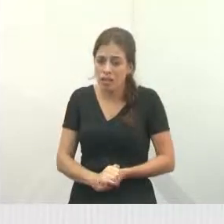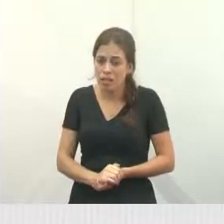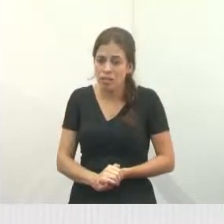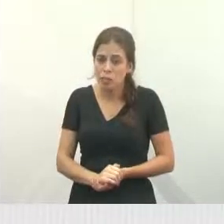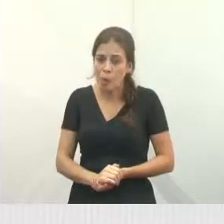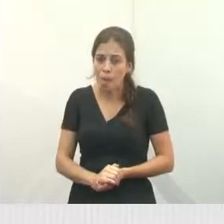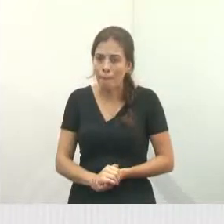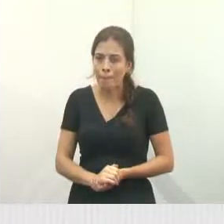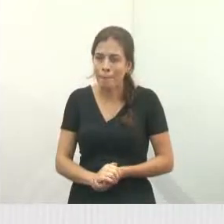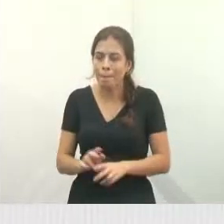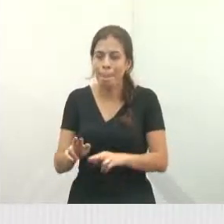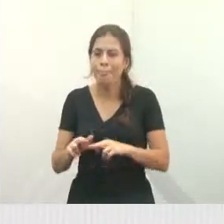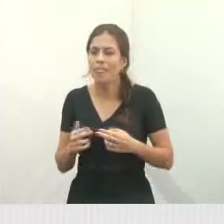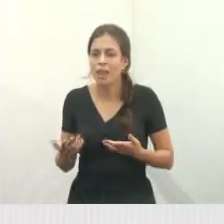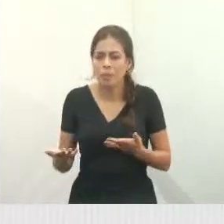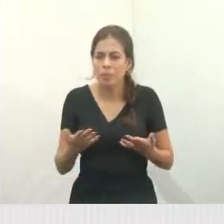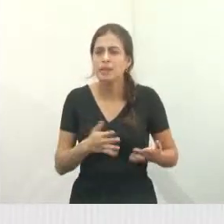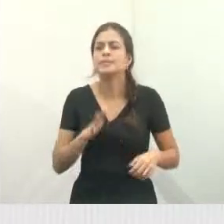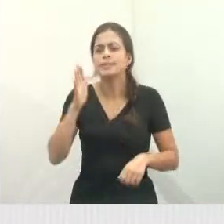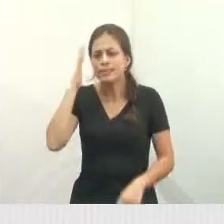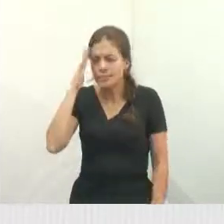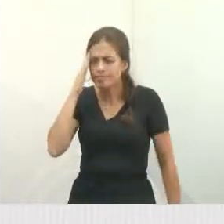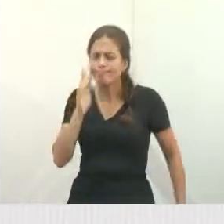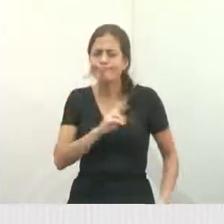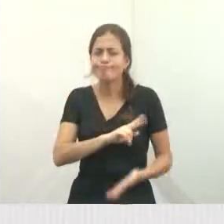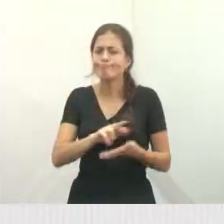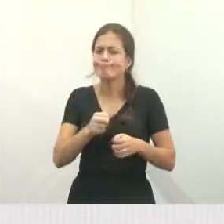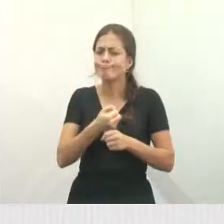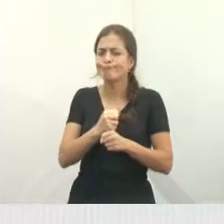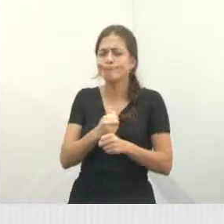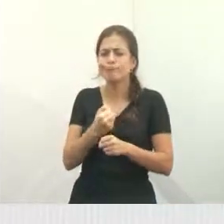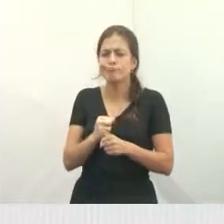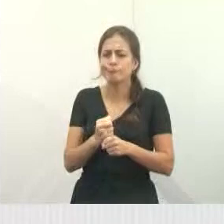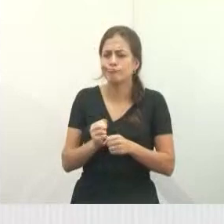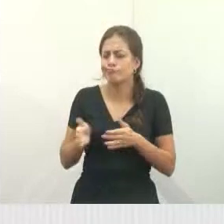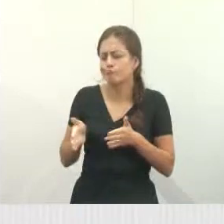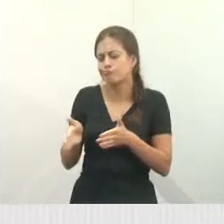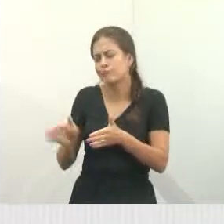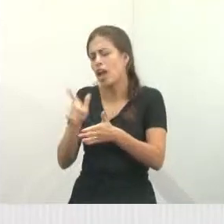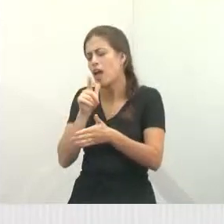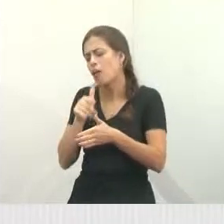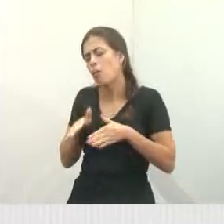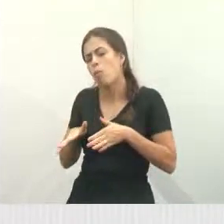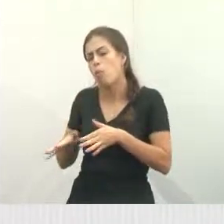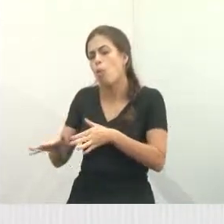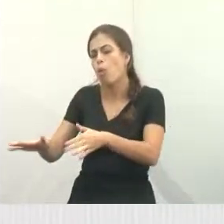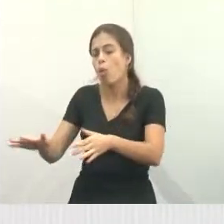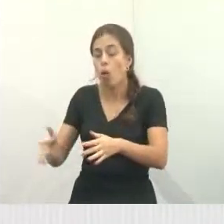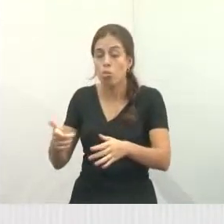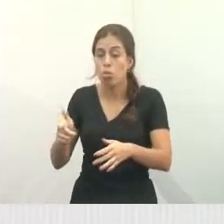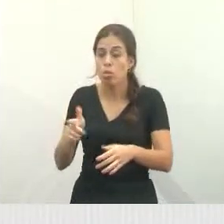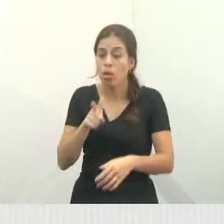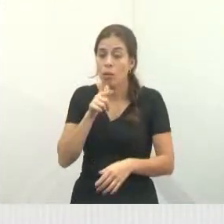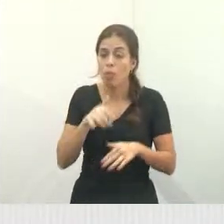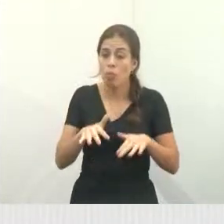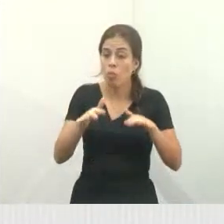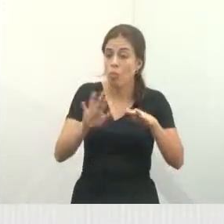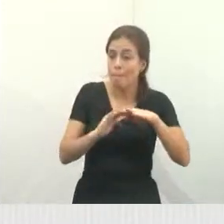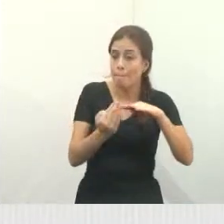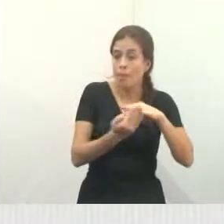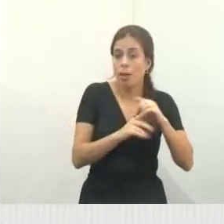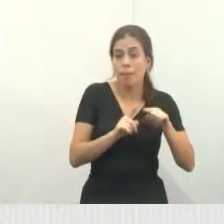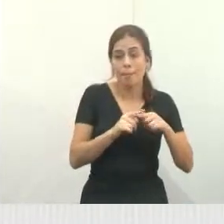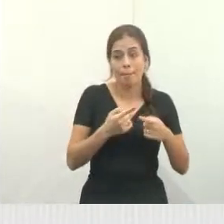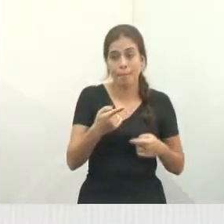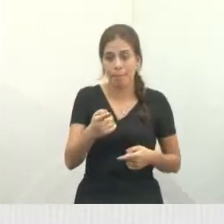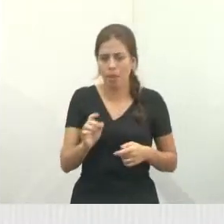crime que está acontecendo, o pior. Bastante obras de canalização. Comentei com o presidente hoje. Aí, para que a água corra bastante e não tenha mais enchente em alguns bairros. Mas os